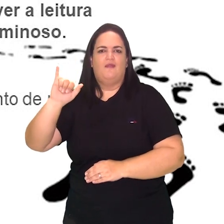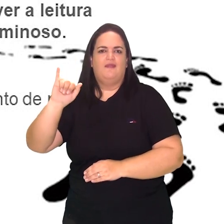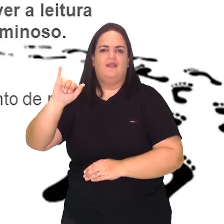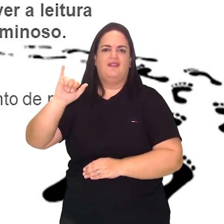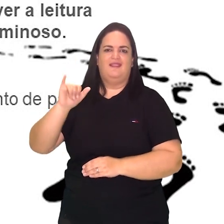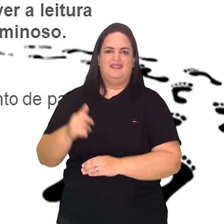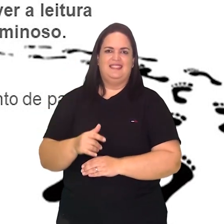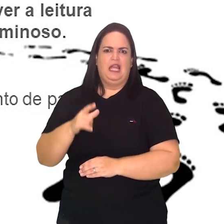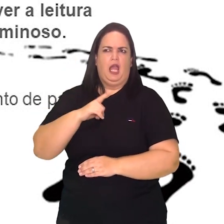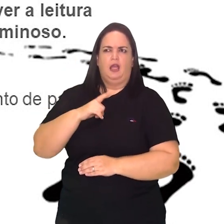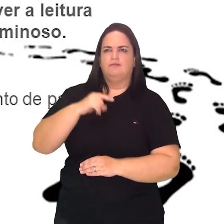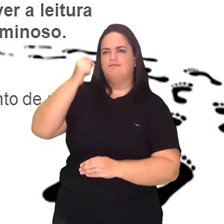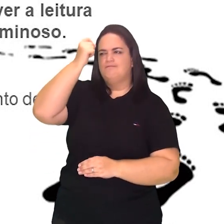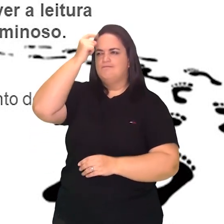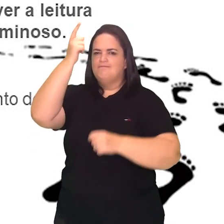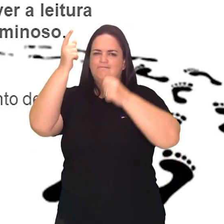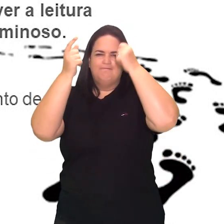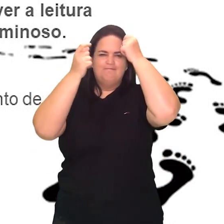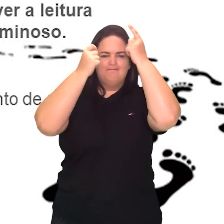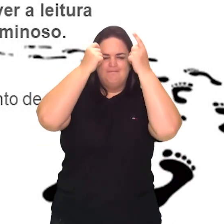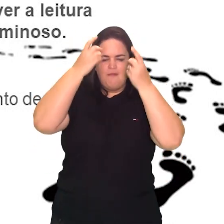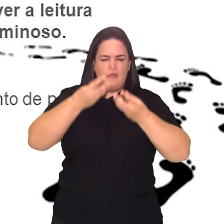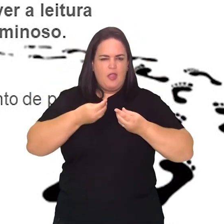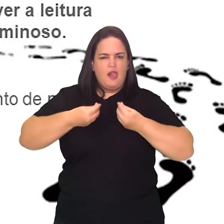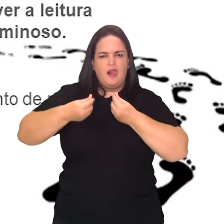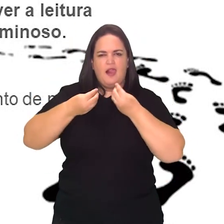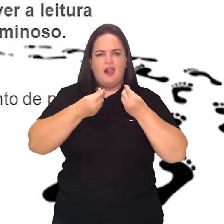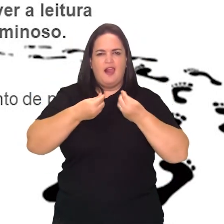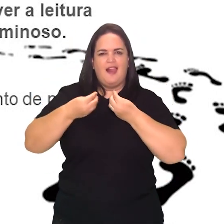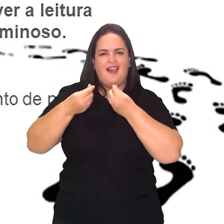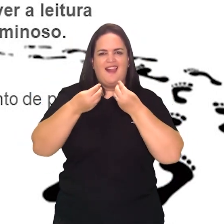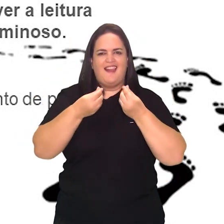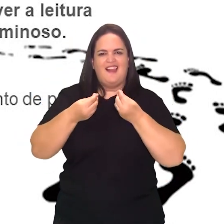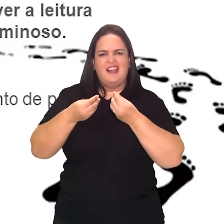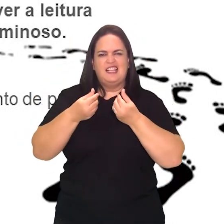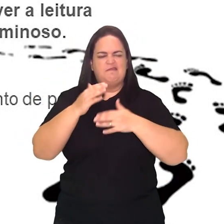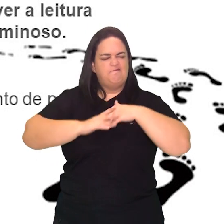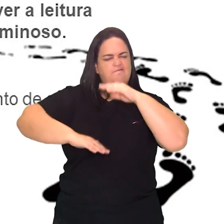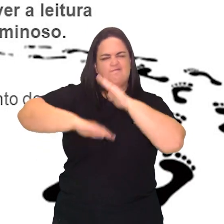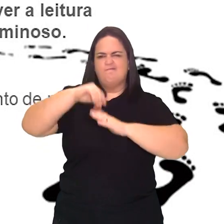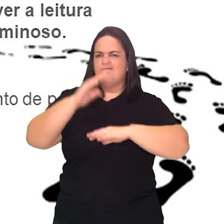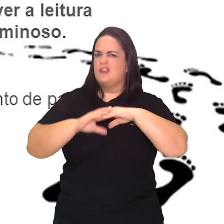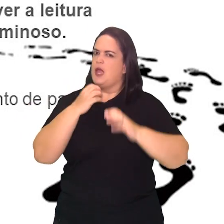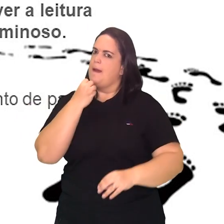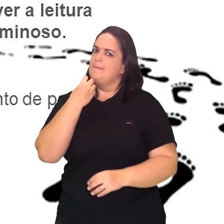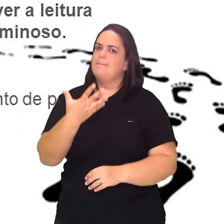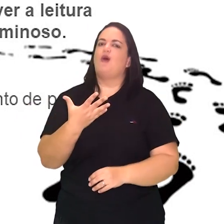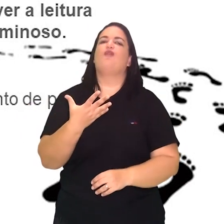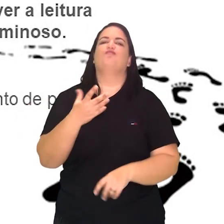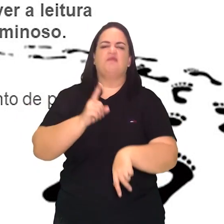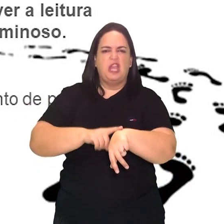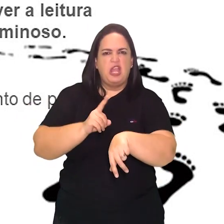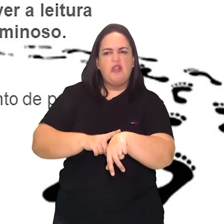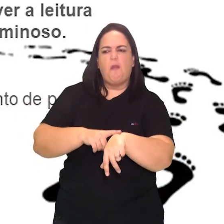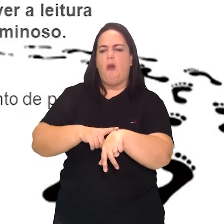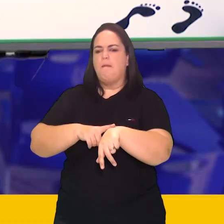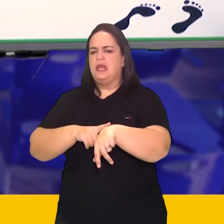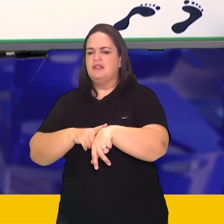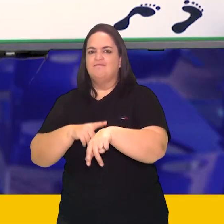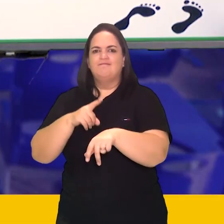dotado de uma série de habilidades dedutivas e lógicas que fazem toda a diferença no momento de elucidar